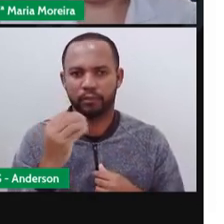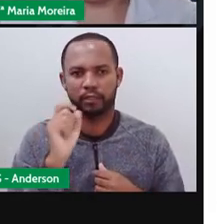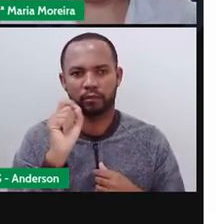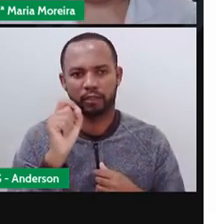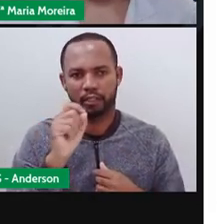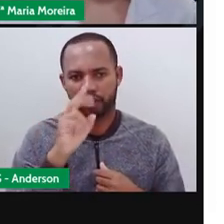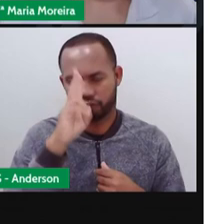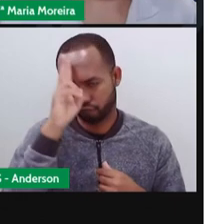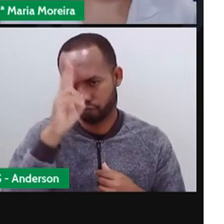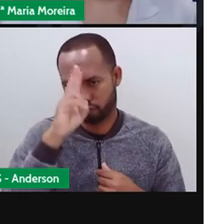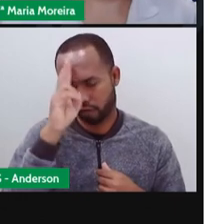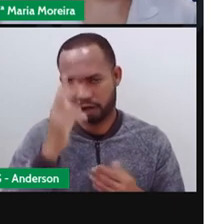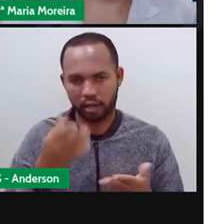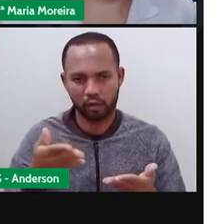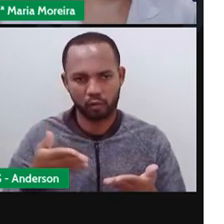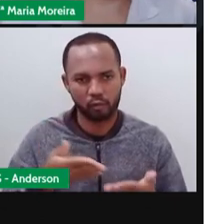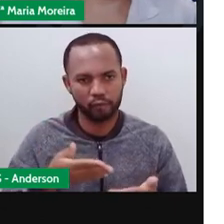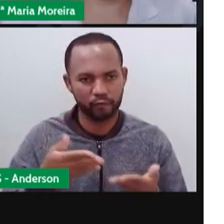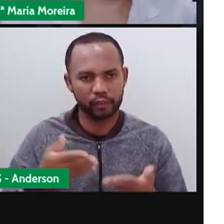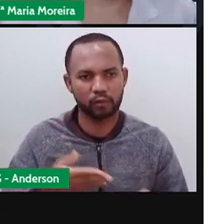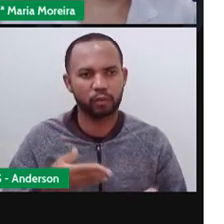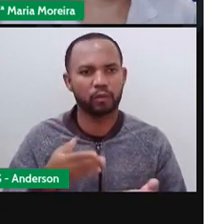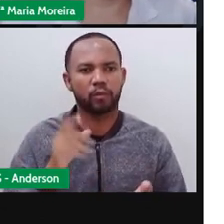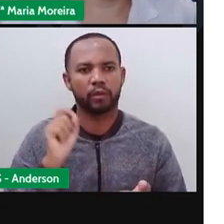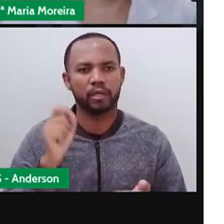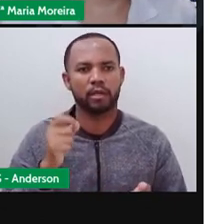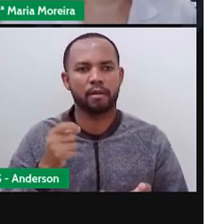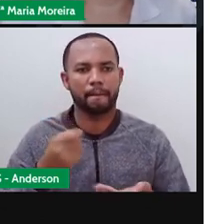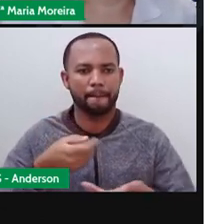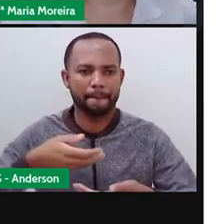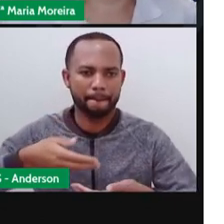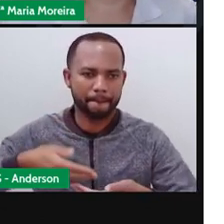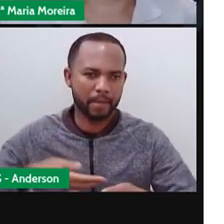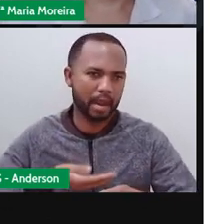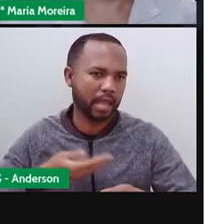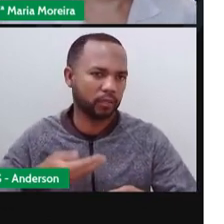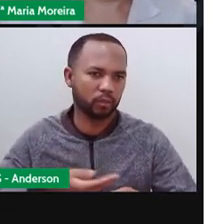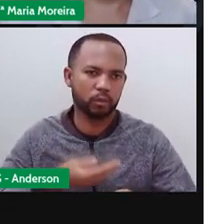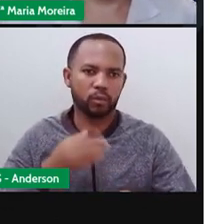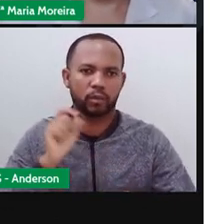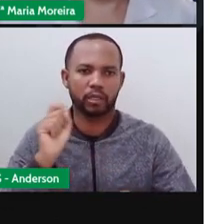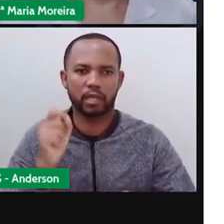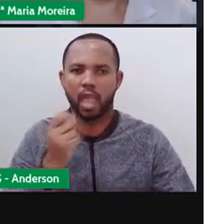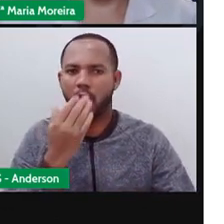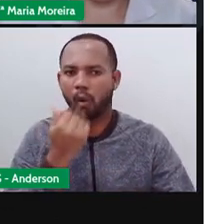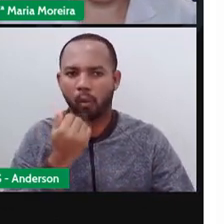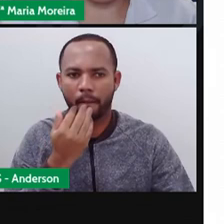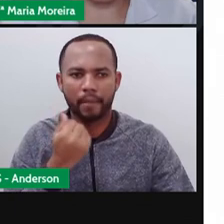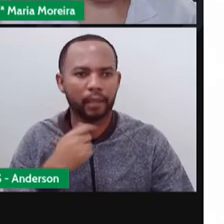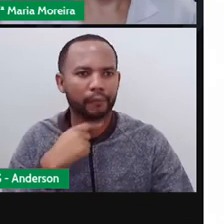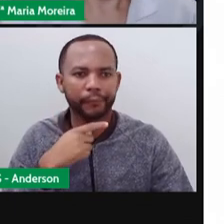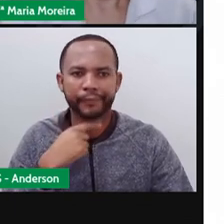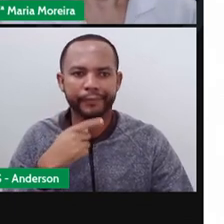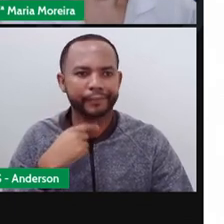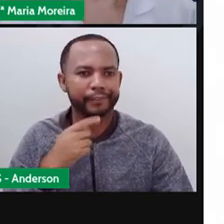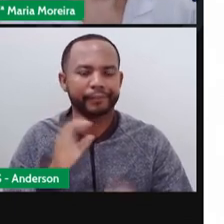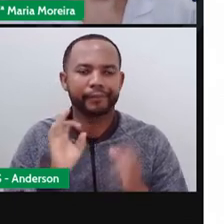cegonha e serviu o quê? Em um prato que ela não poderia o quê? Comer.